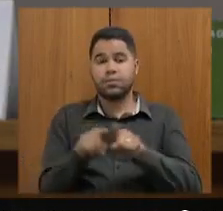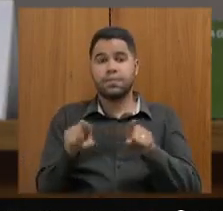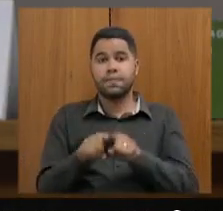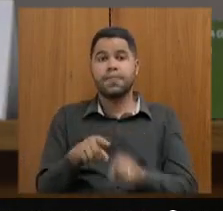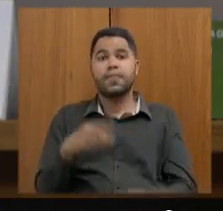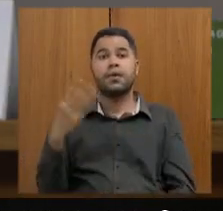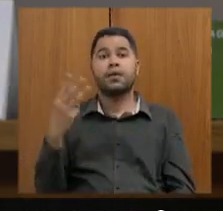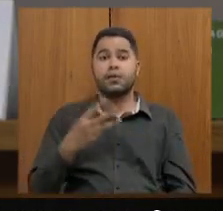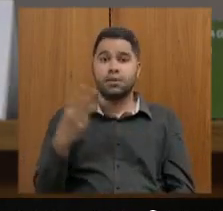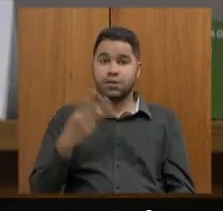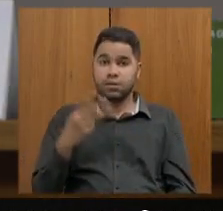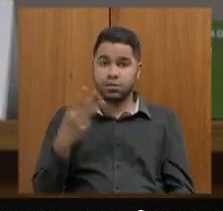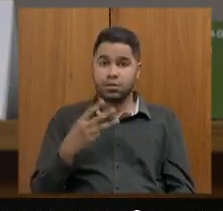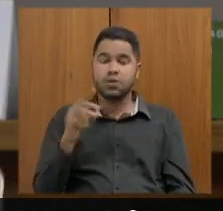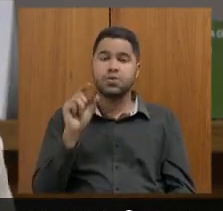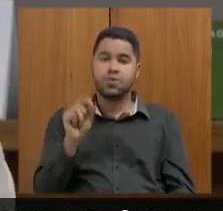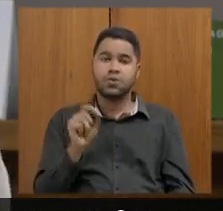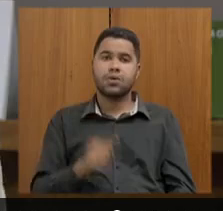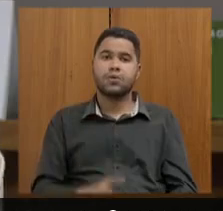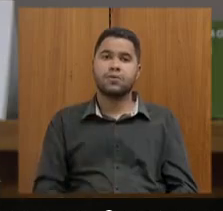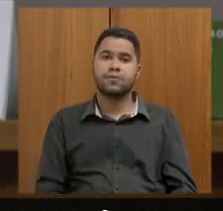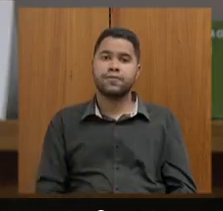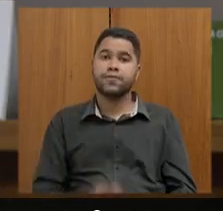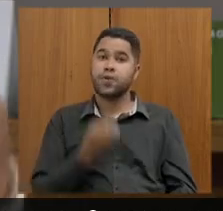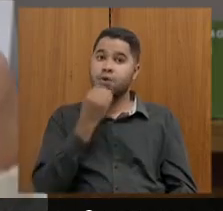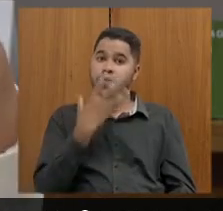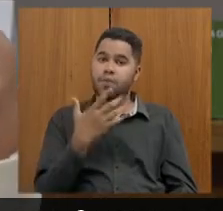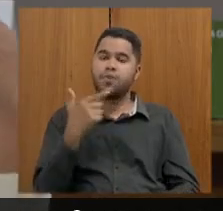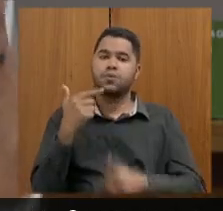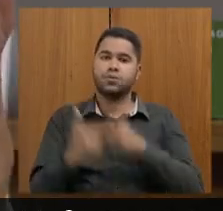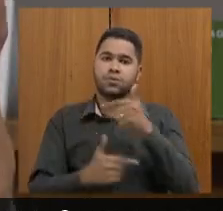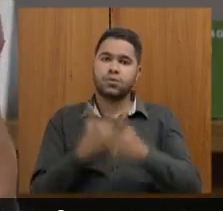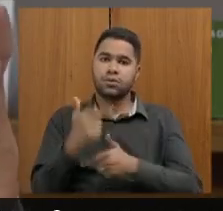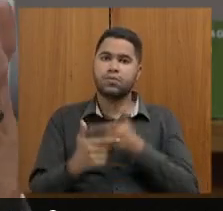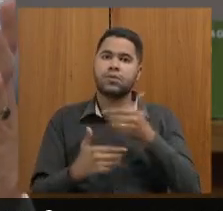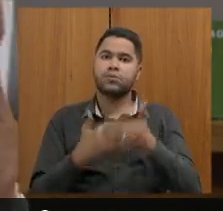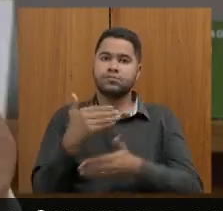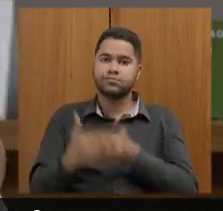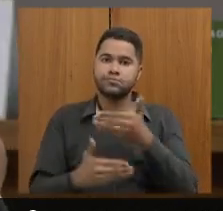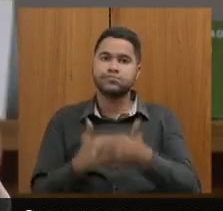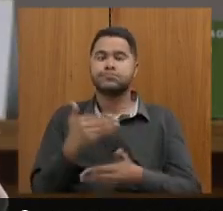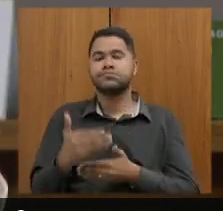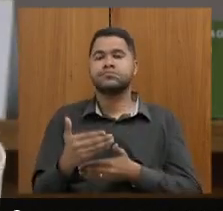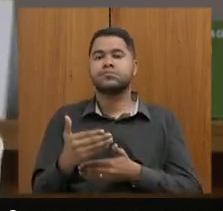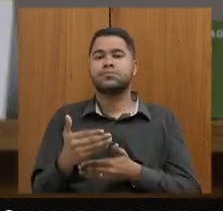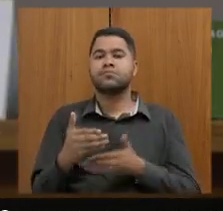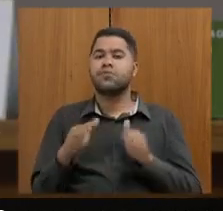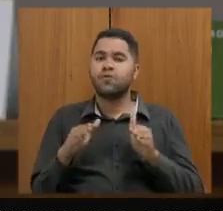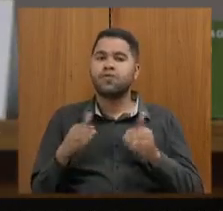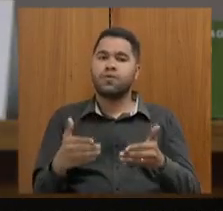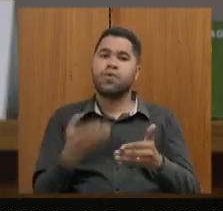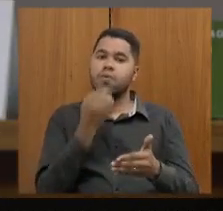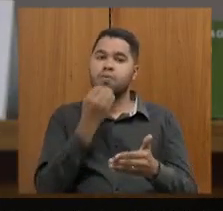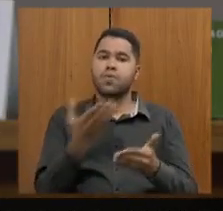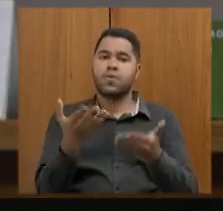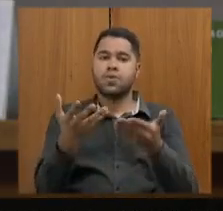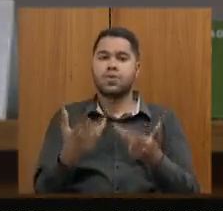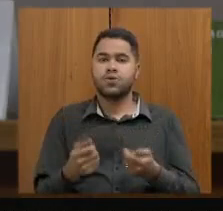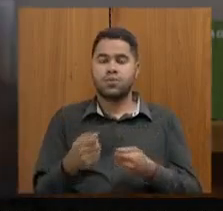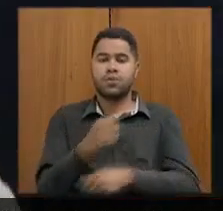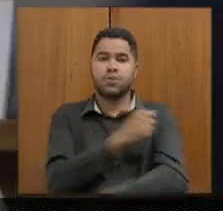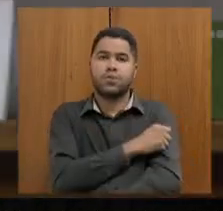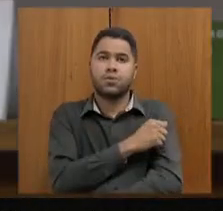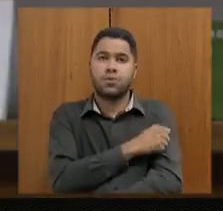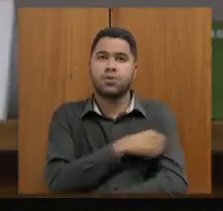terceiro ponto deputada de um bom trabalho que vem sendo feito no sentido de bom atendimento desse estudante